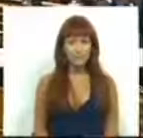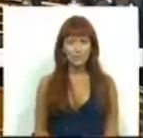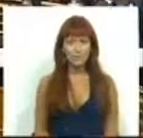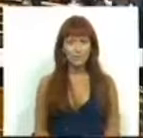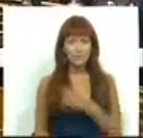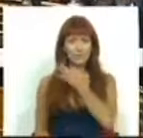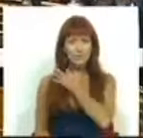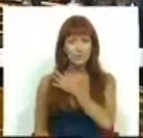Obrigada.